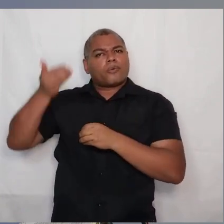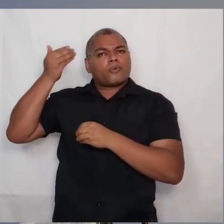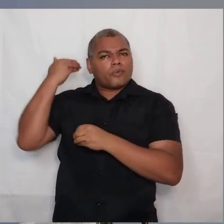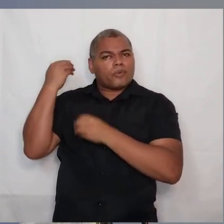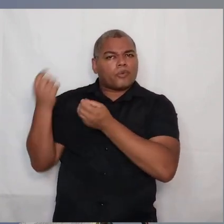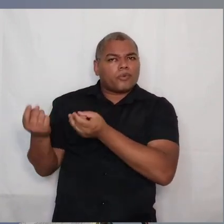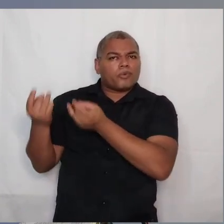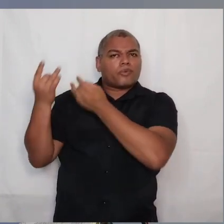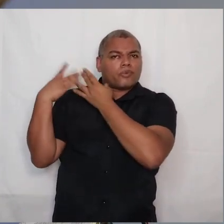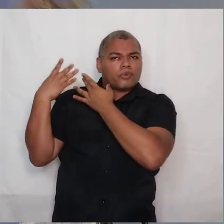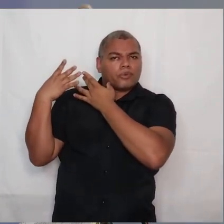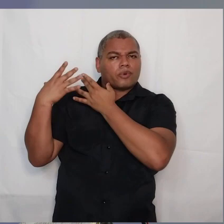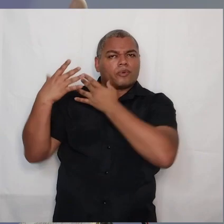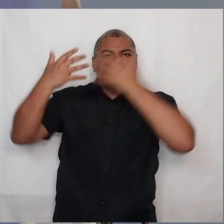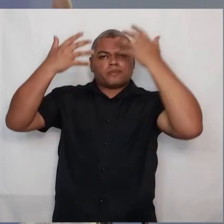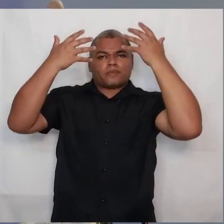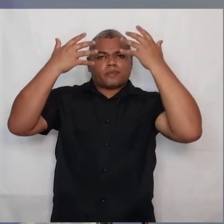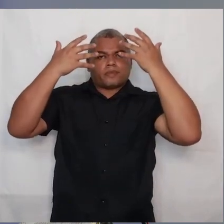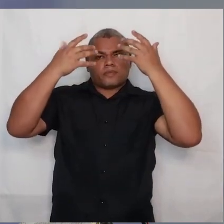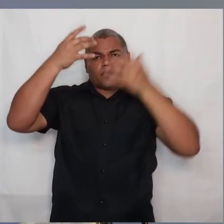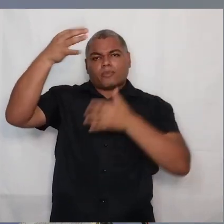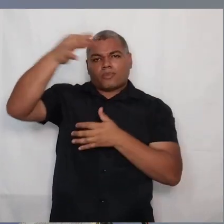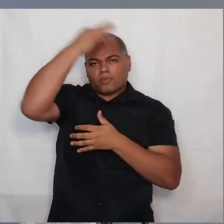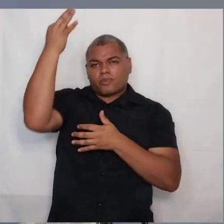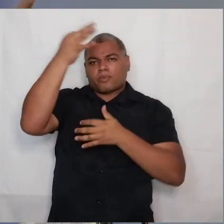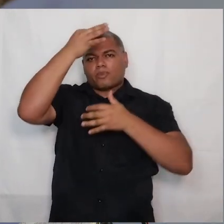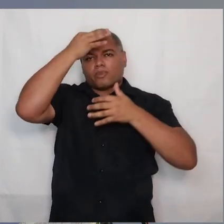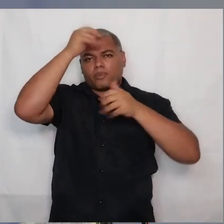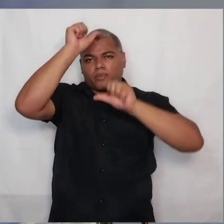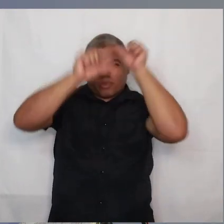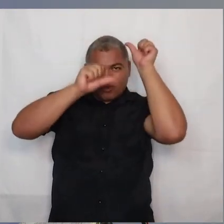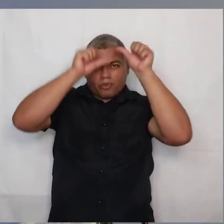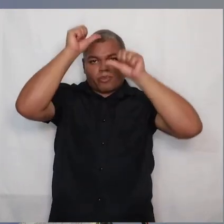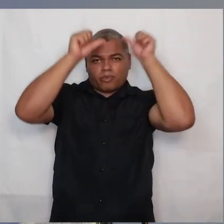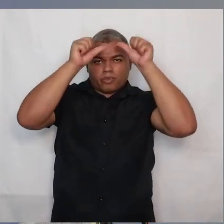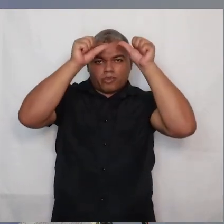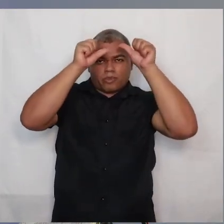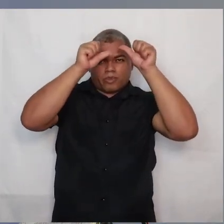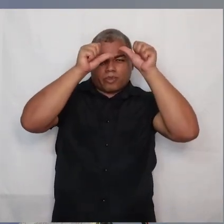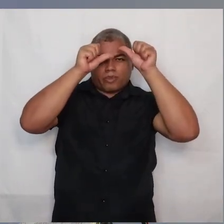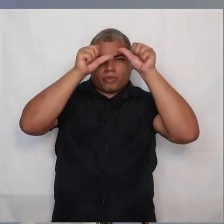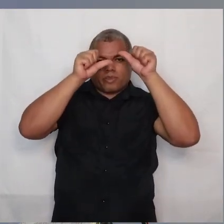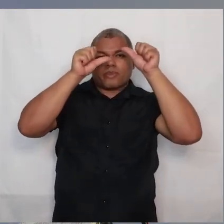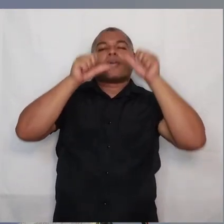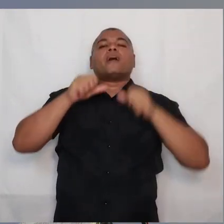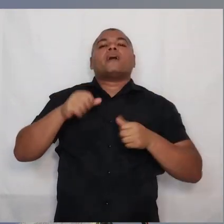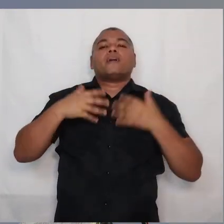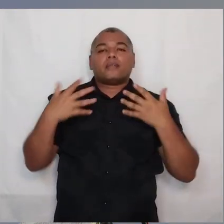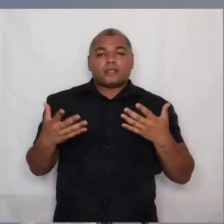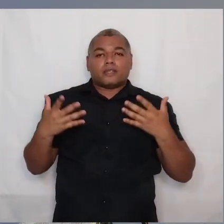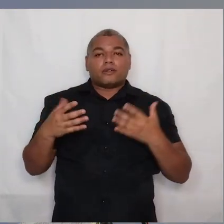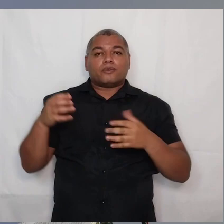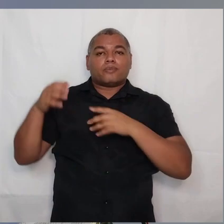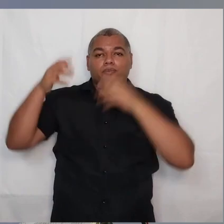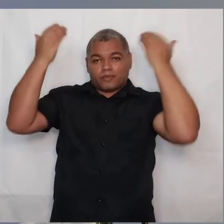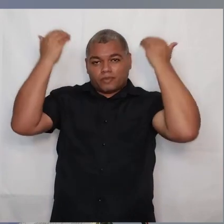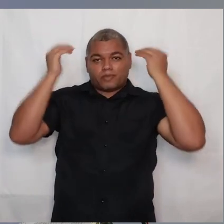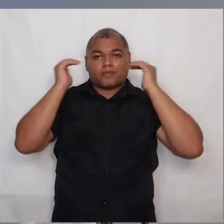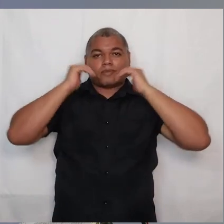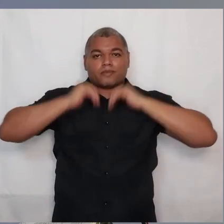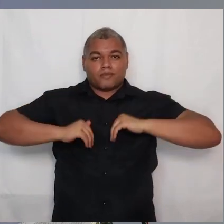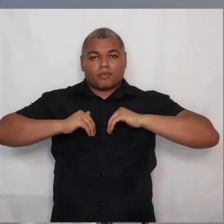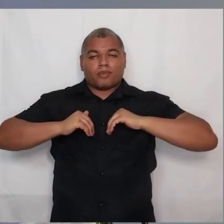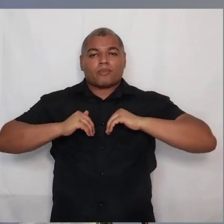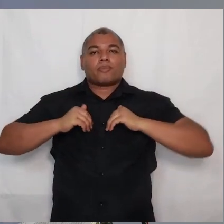devemos nos desvestir, renovar e revestir de um novo jeito de ser